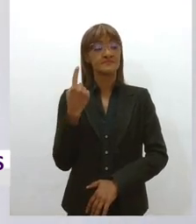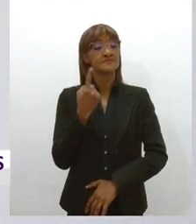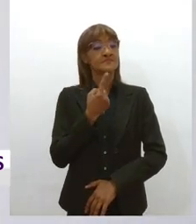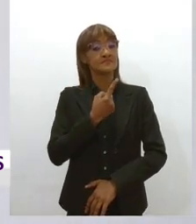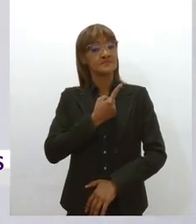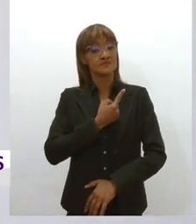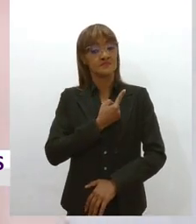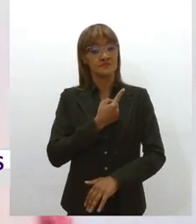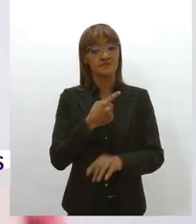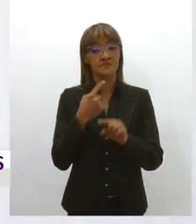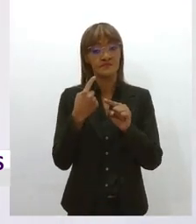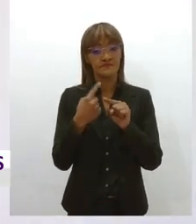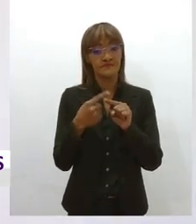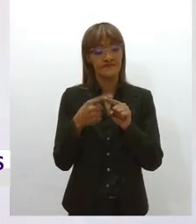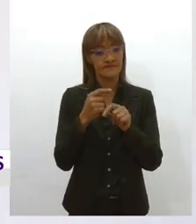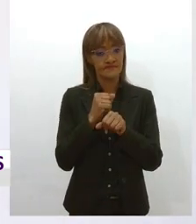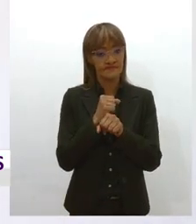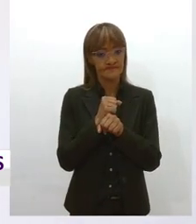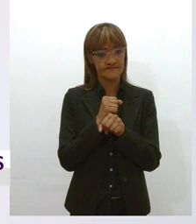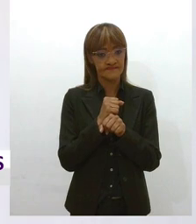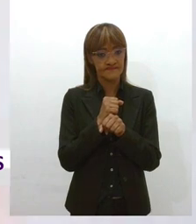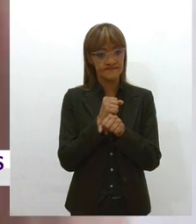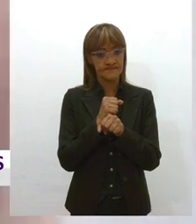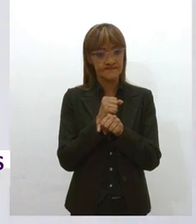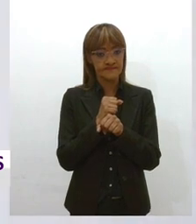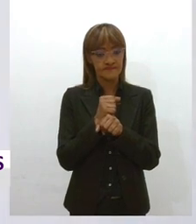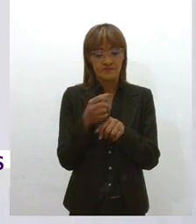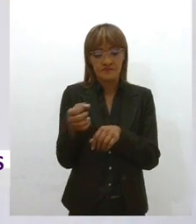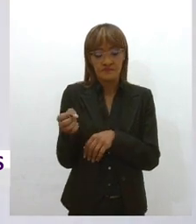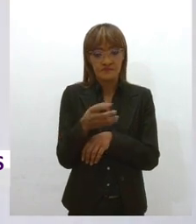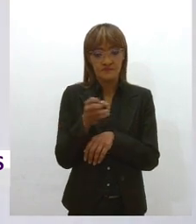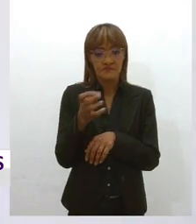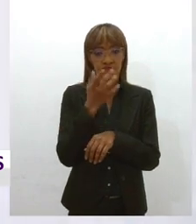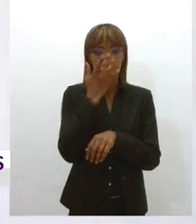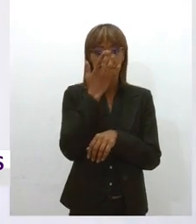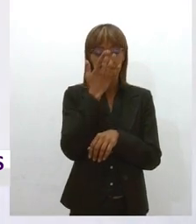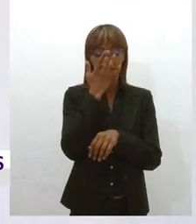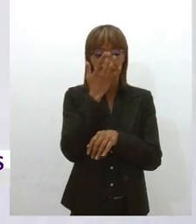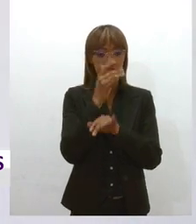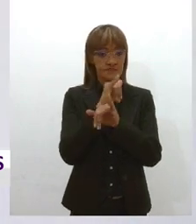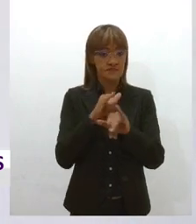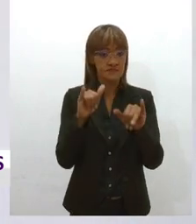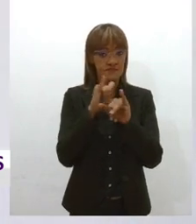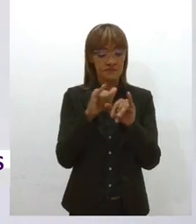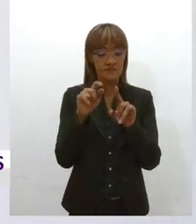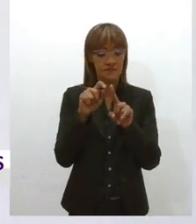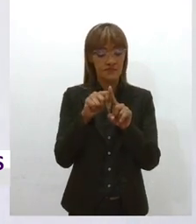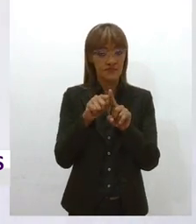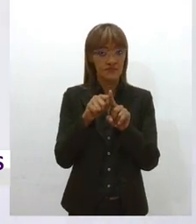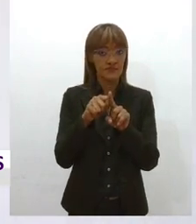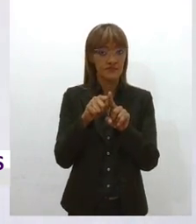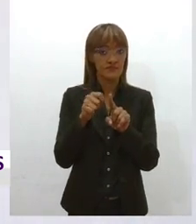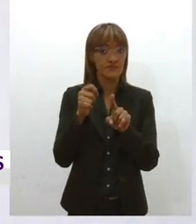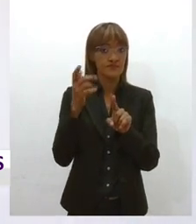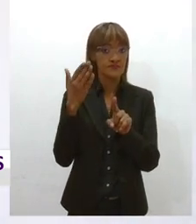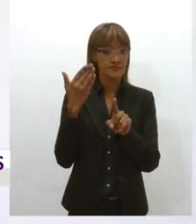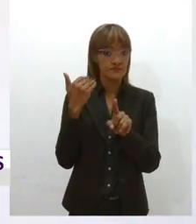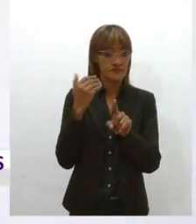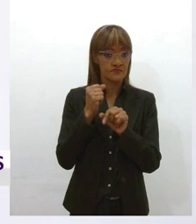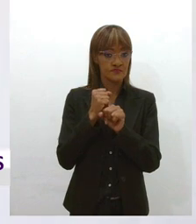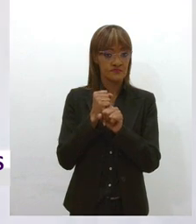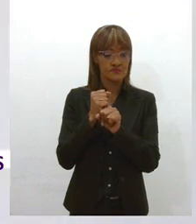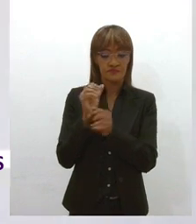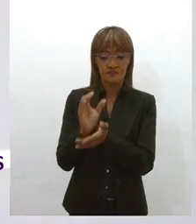pesquisa ainda mais recente, publicada, mês passado, pelo Conselho Federal de Serviço